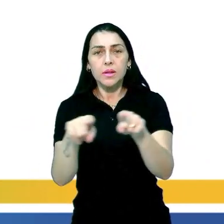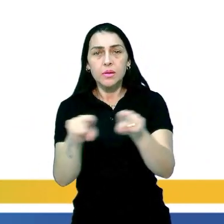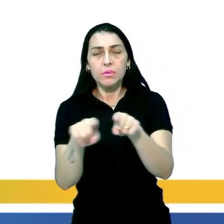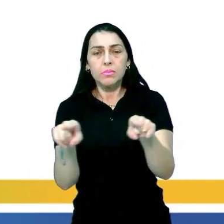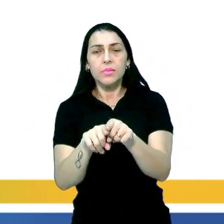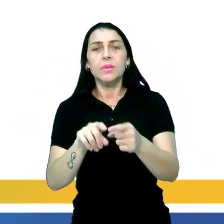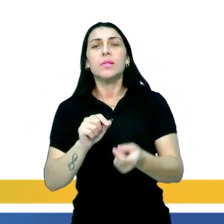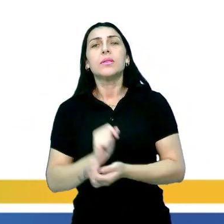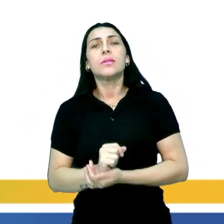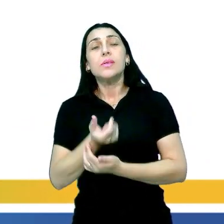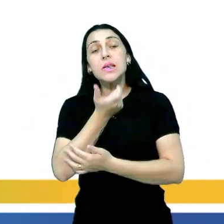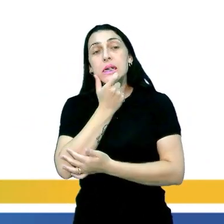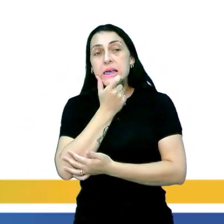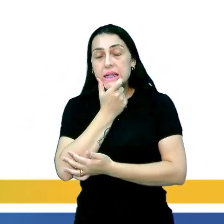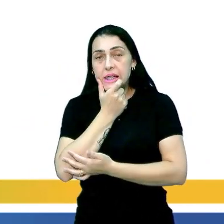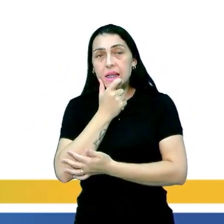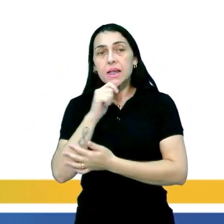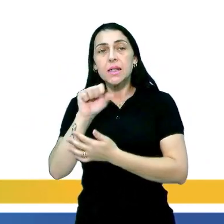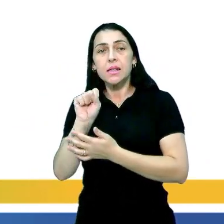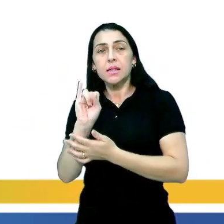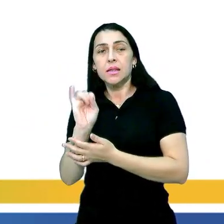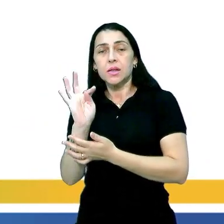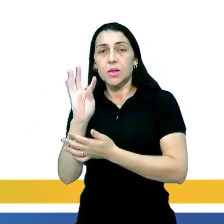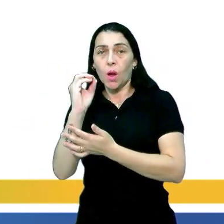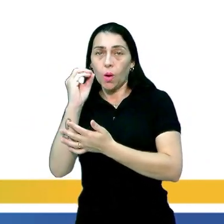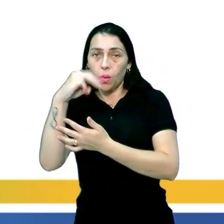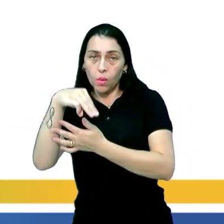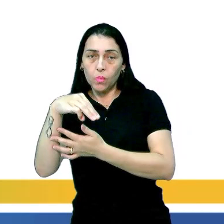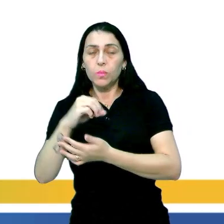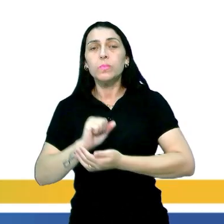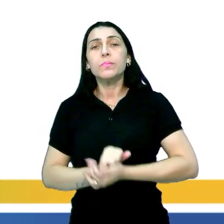então, em inglês nós chamamos ela de sitcom.